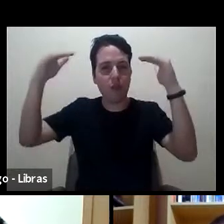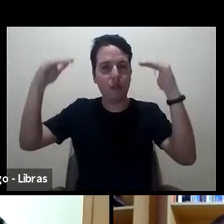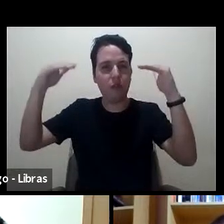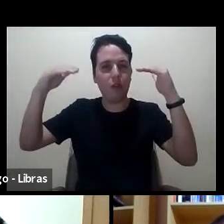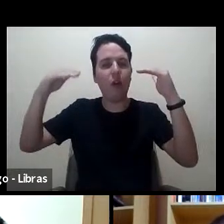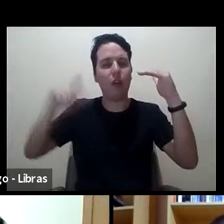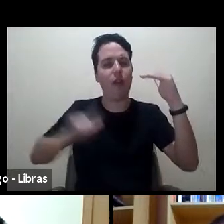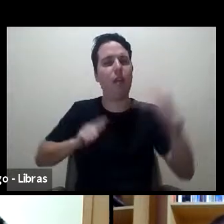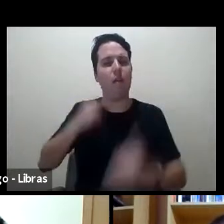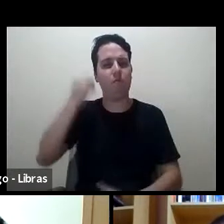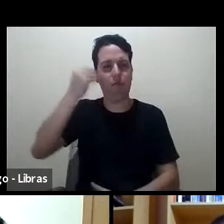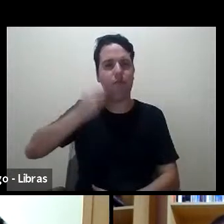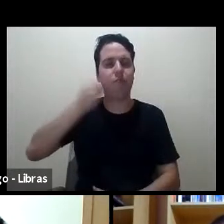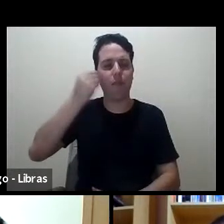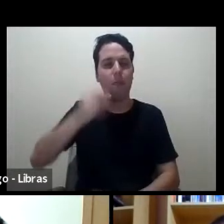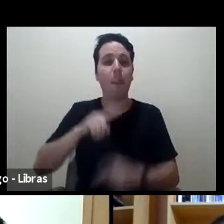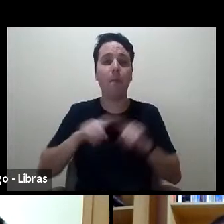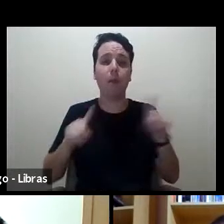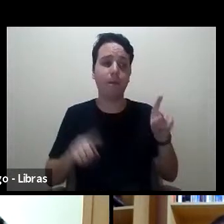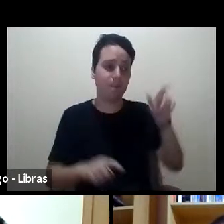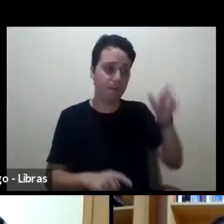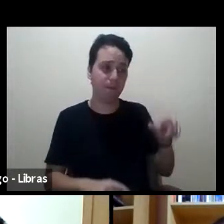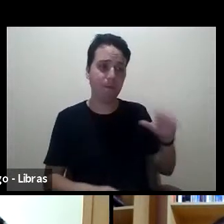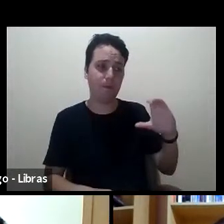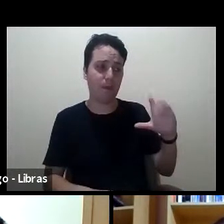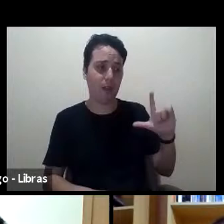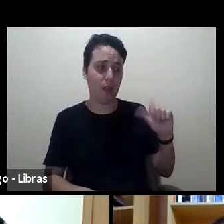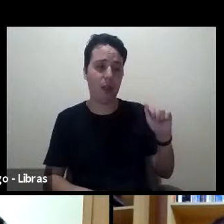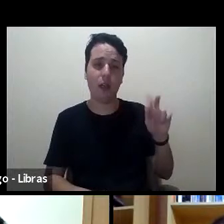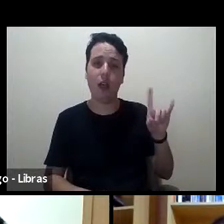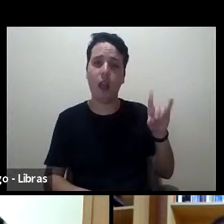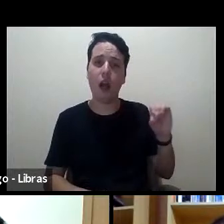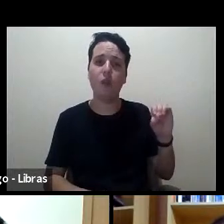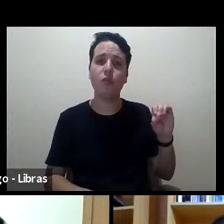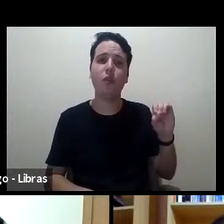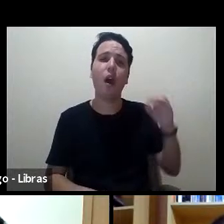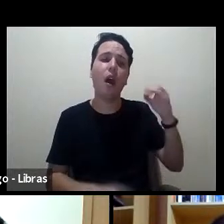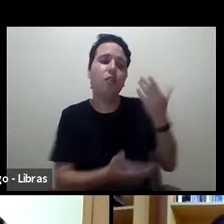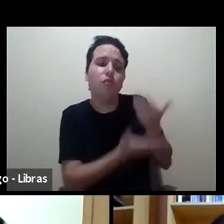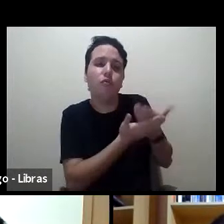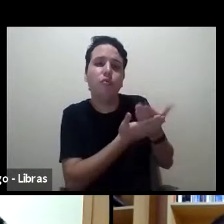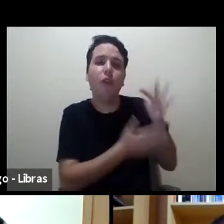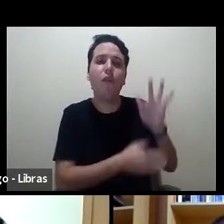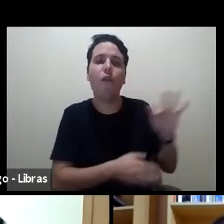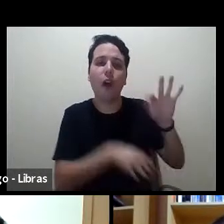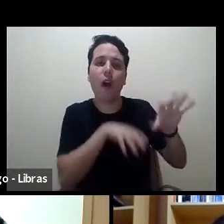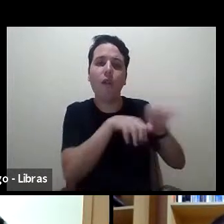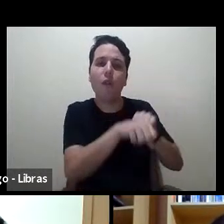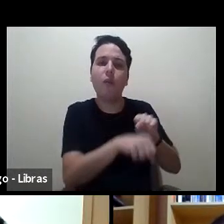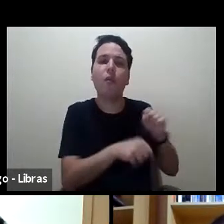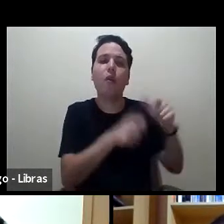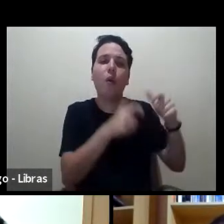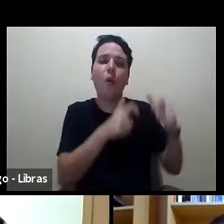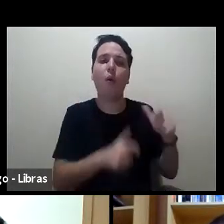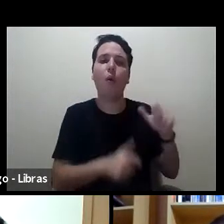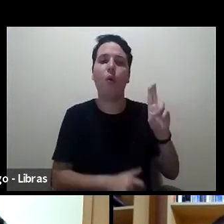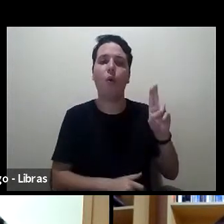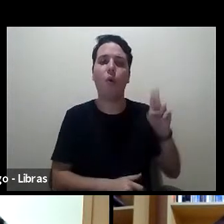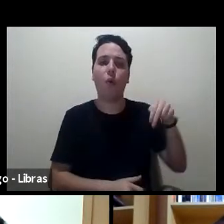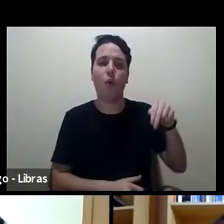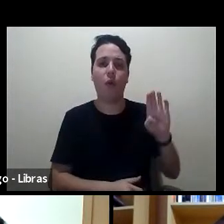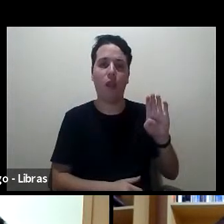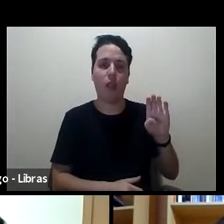mas o Cláudio, por exemplo, fez a sua graduação em pedagogia na UNEB, na Universidade Estadual da Bahia,